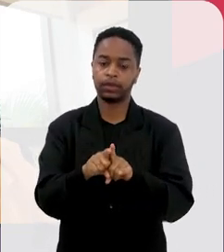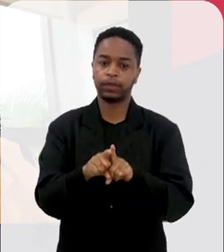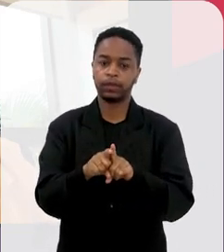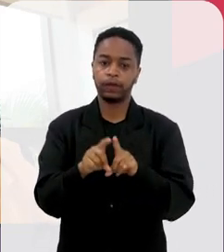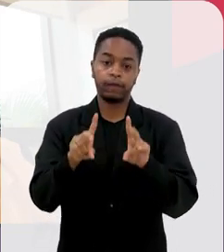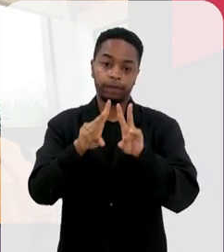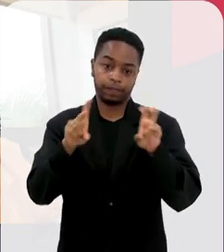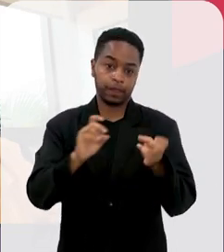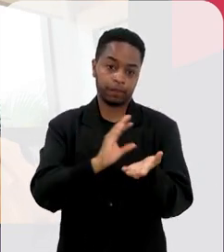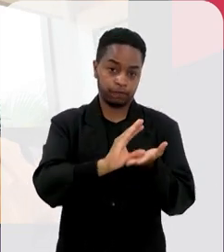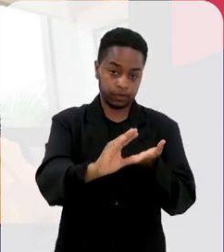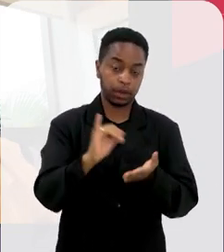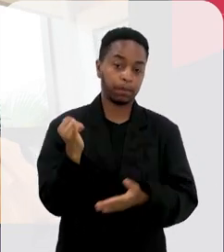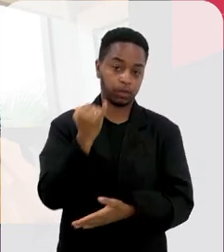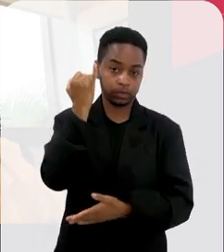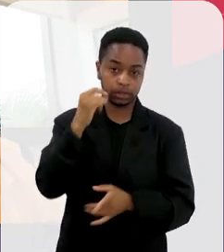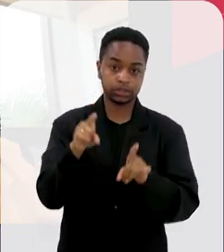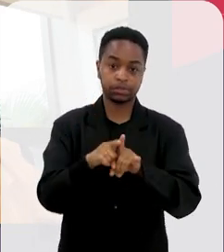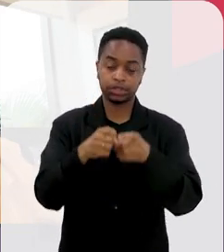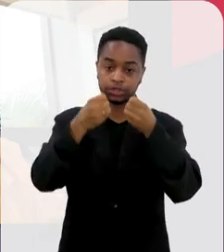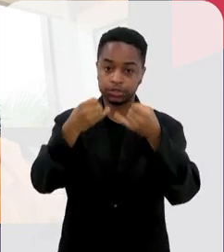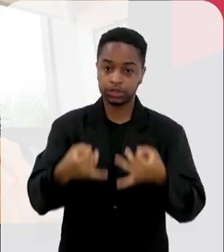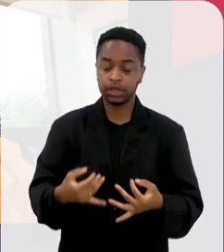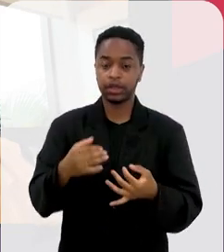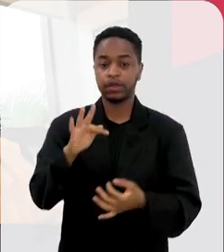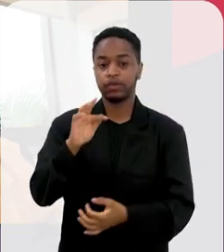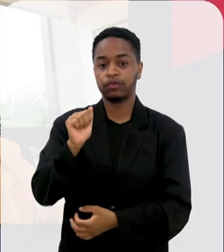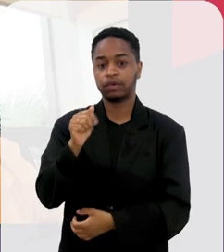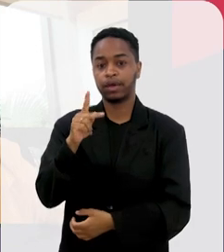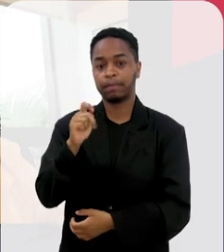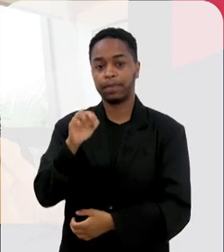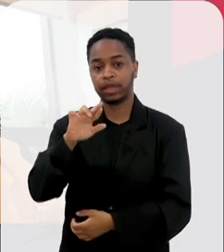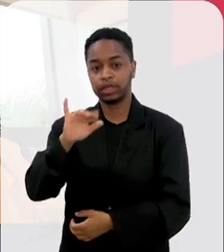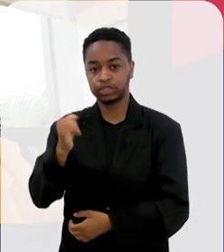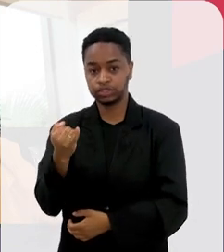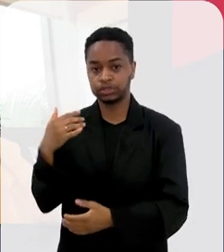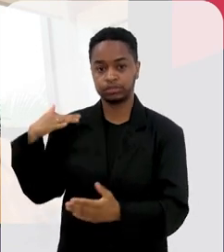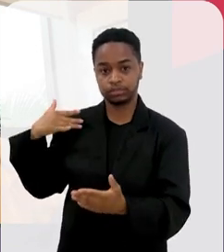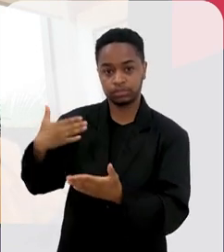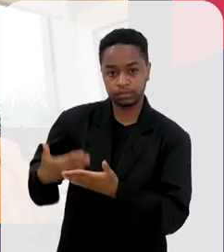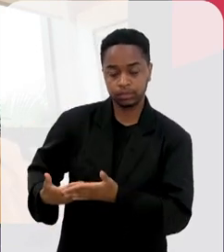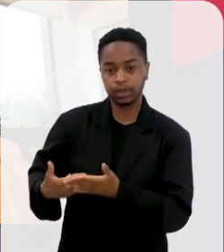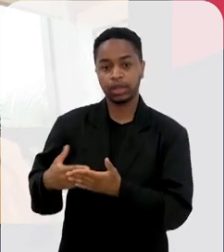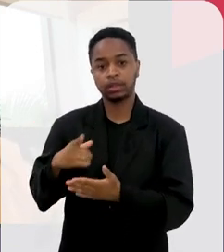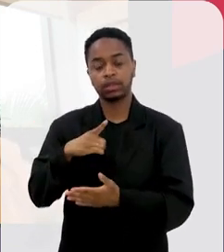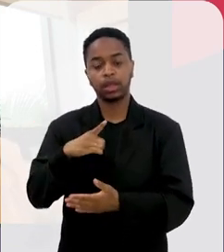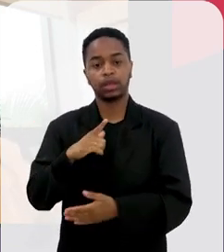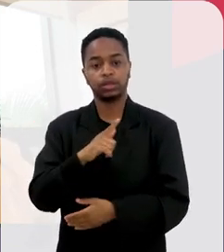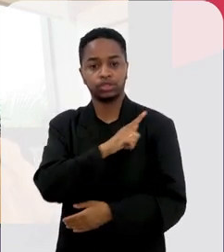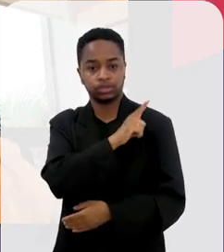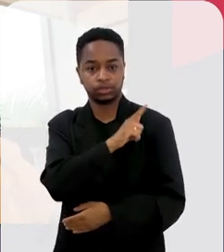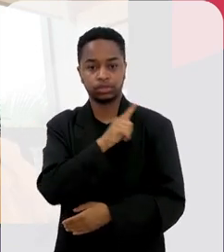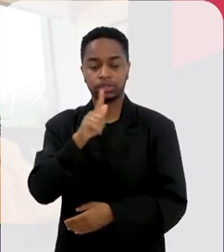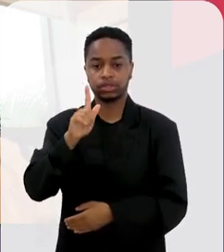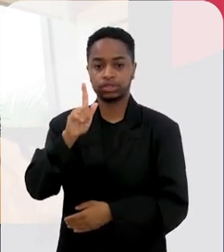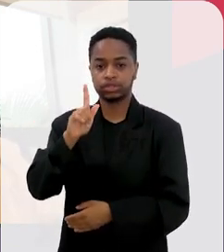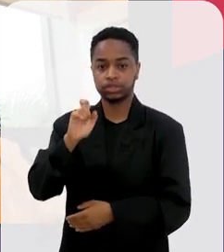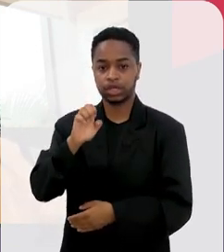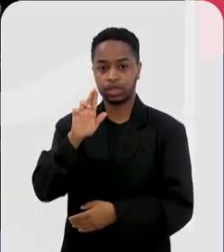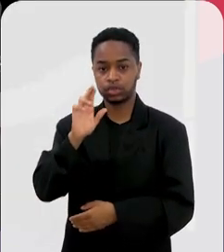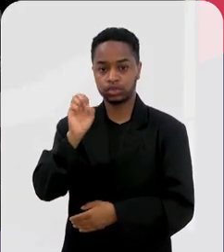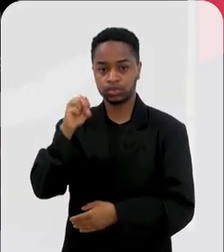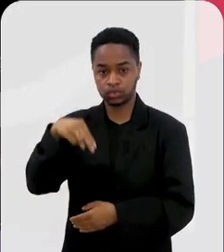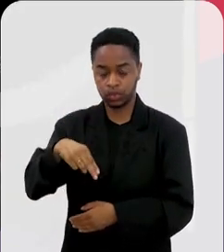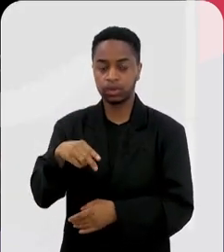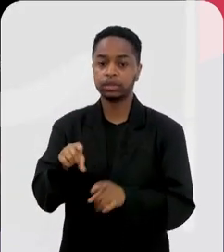a questão do financiamento é muito importante e ressaltar bastante que a Faperge nos últimos anos pela direção do Gerson,